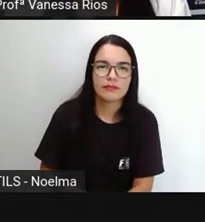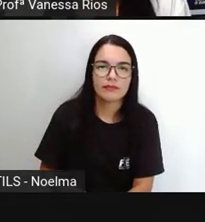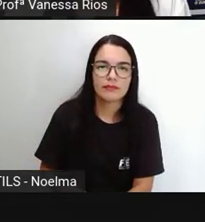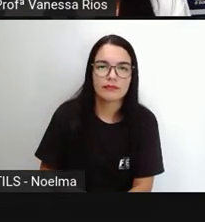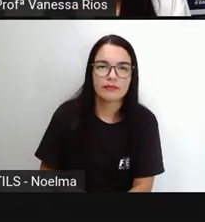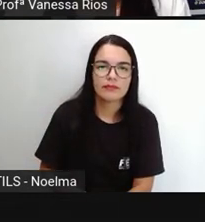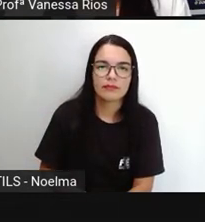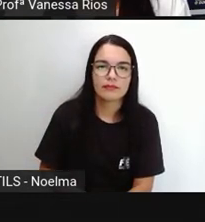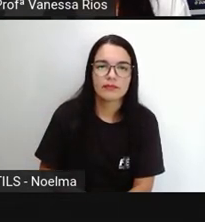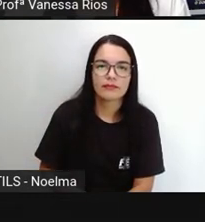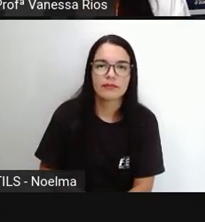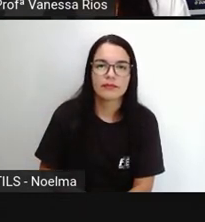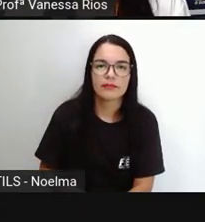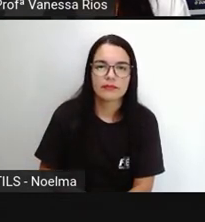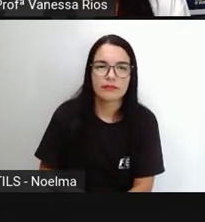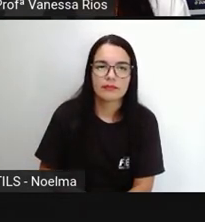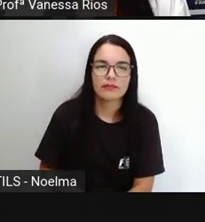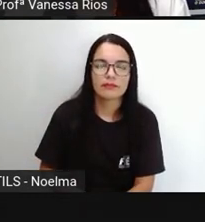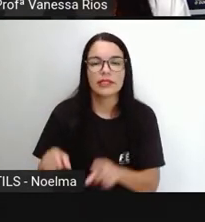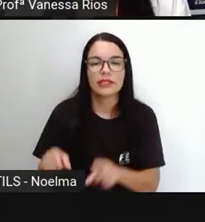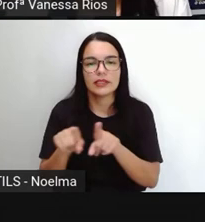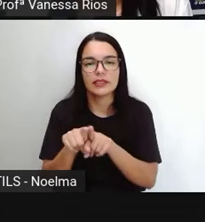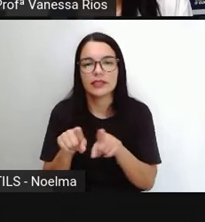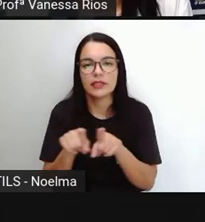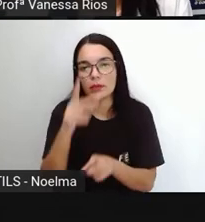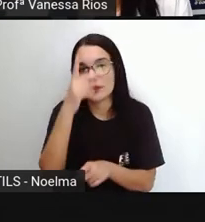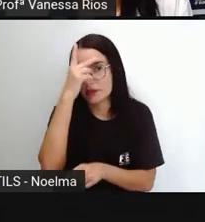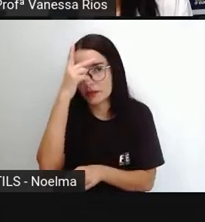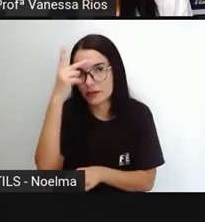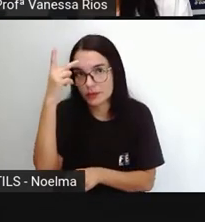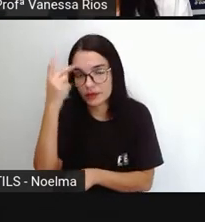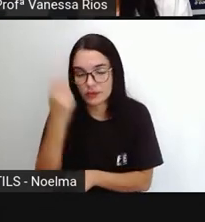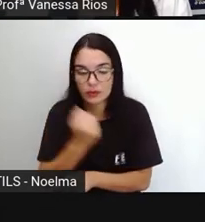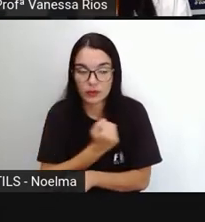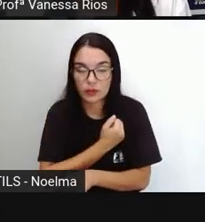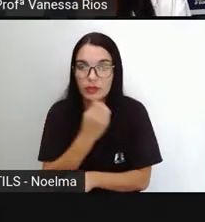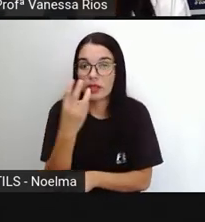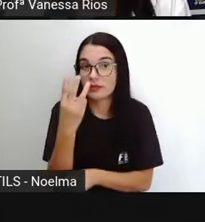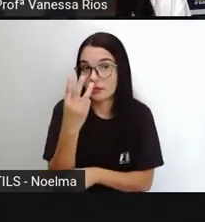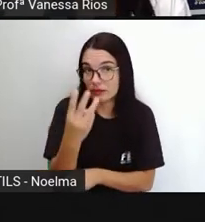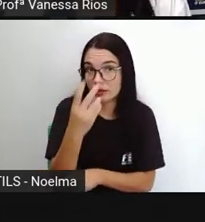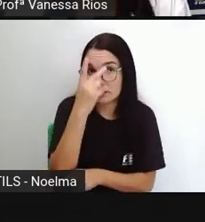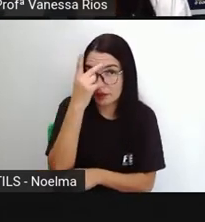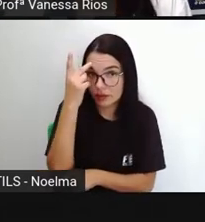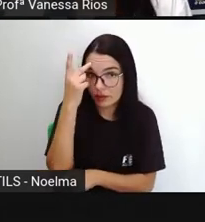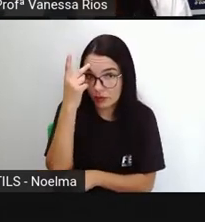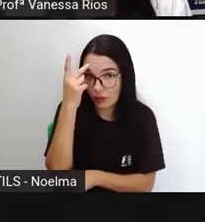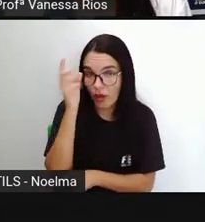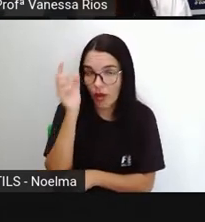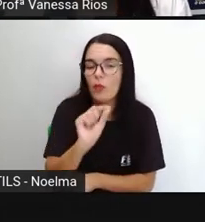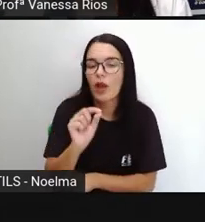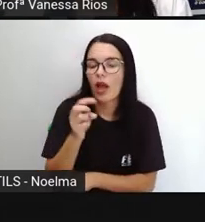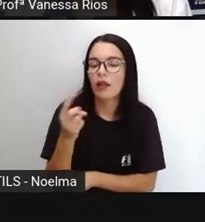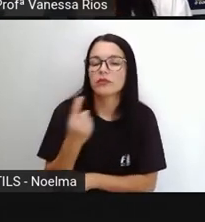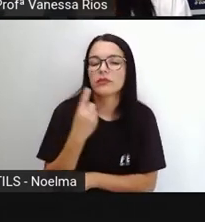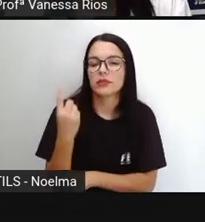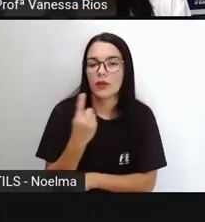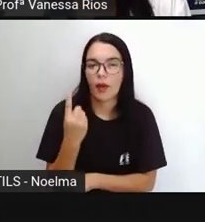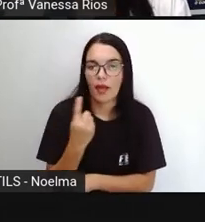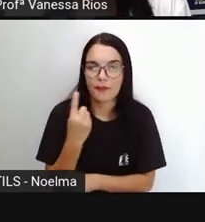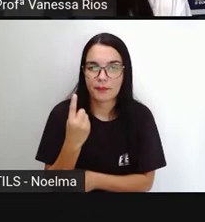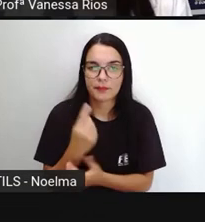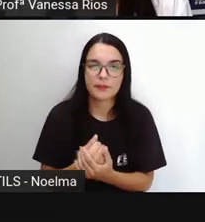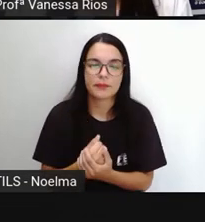conjugação, porque termina em É. E aí, a pessoa e o número, terceira pessoa do